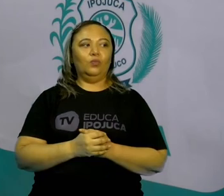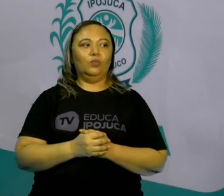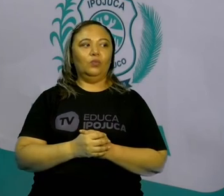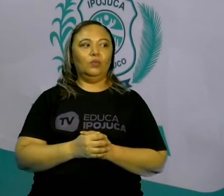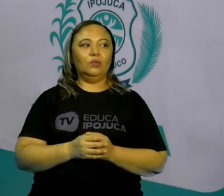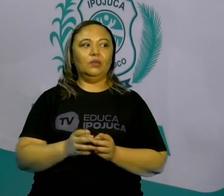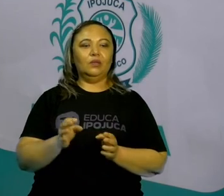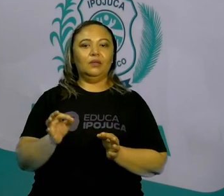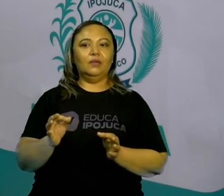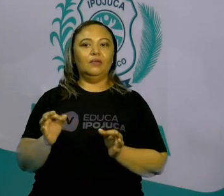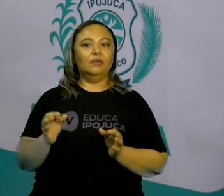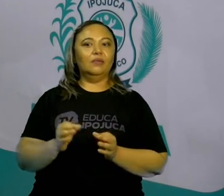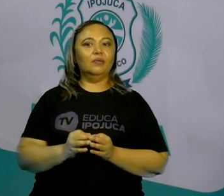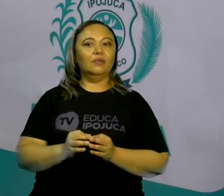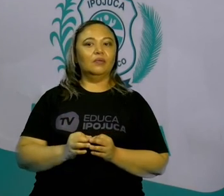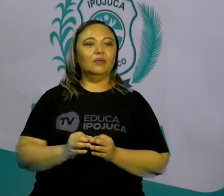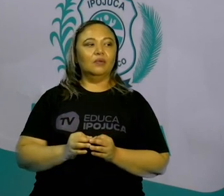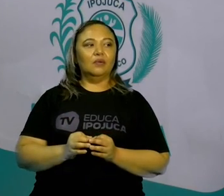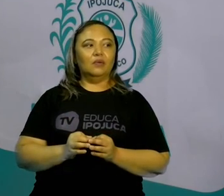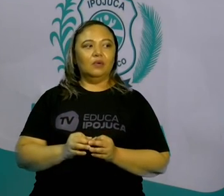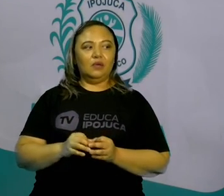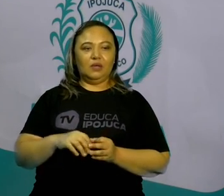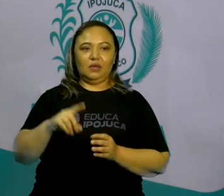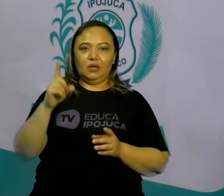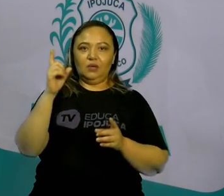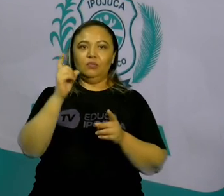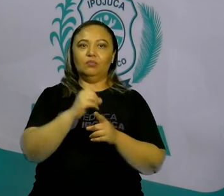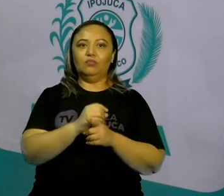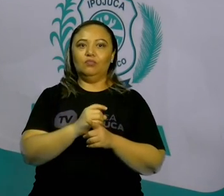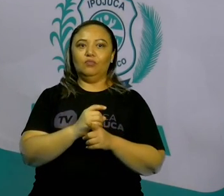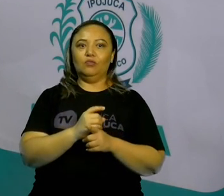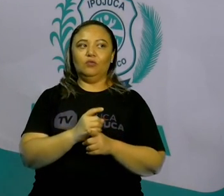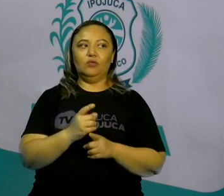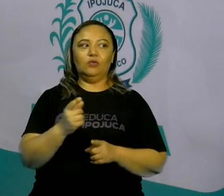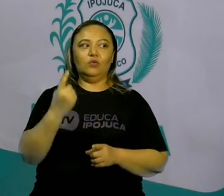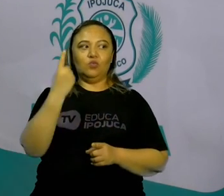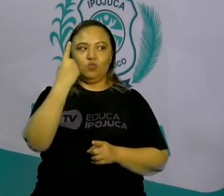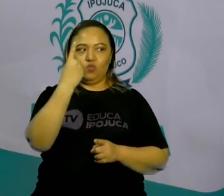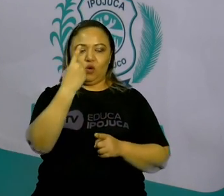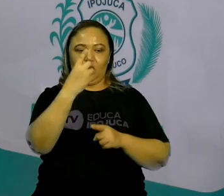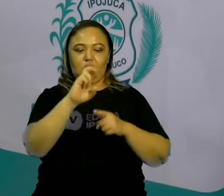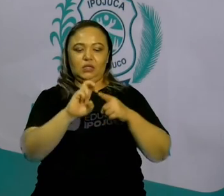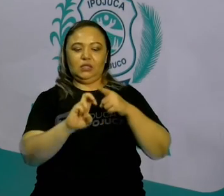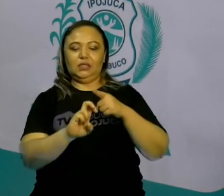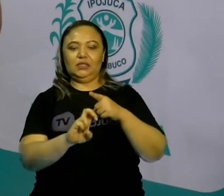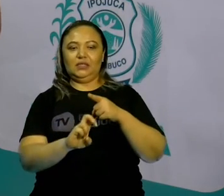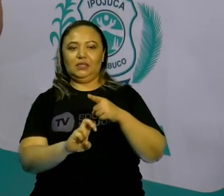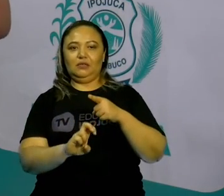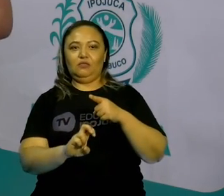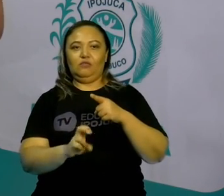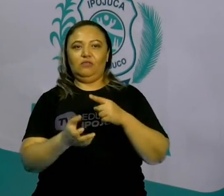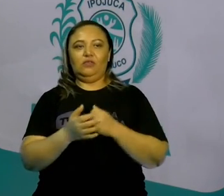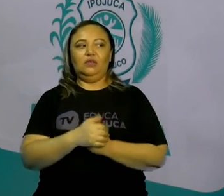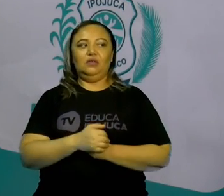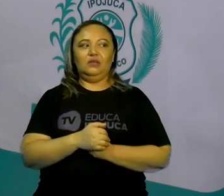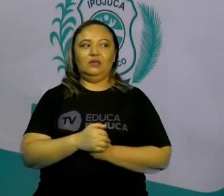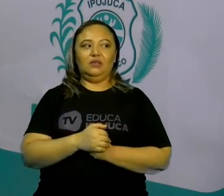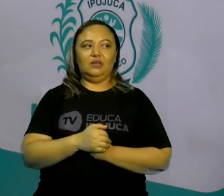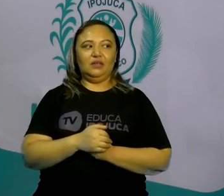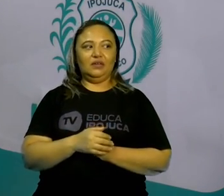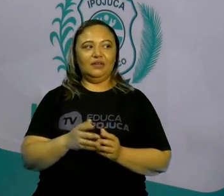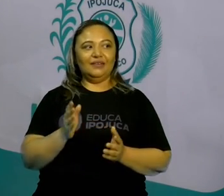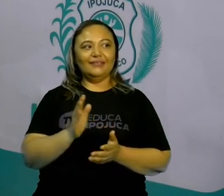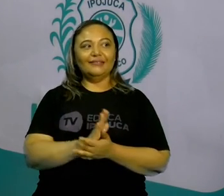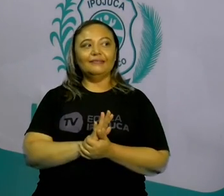E por fim, qual a chance de encontrar uma fruta? Uma só, no total de cinco. E